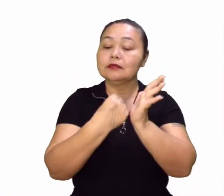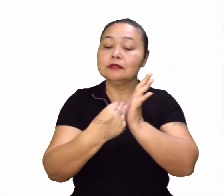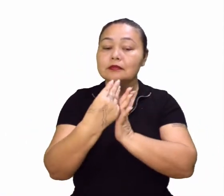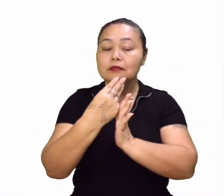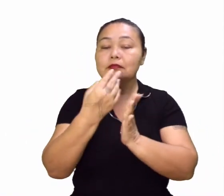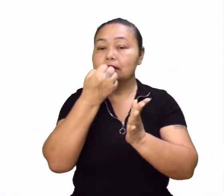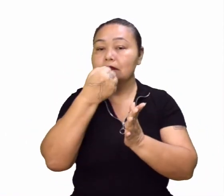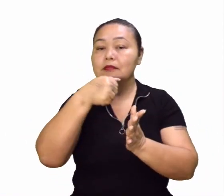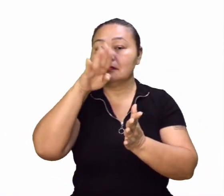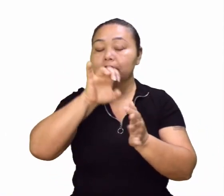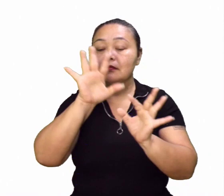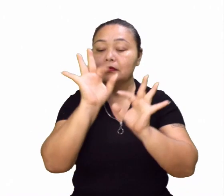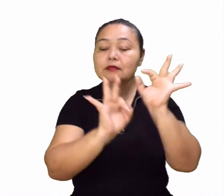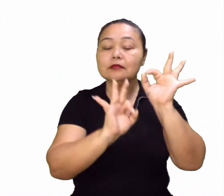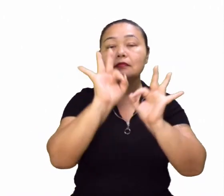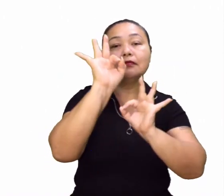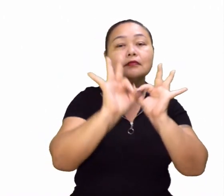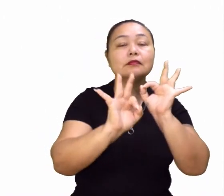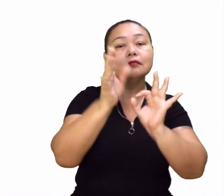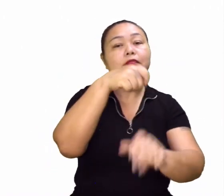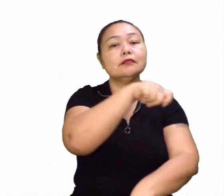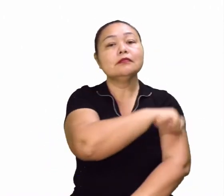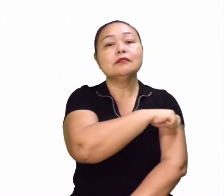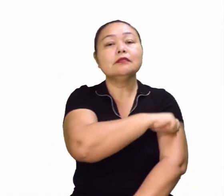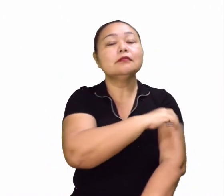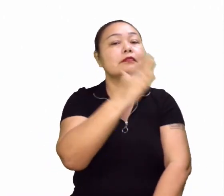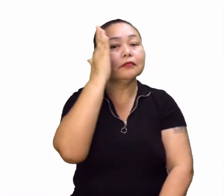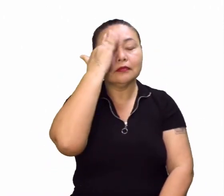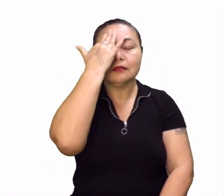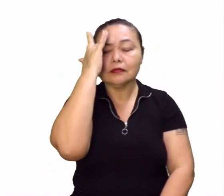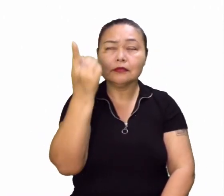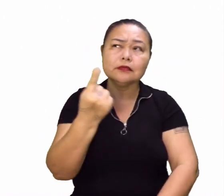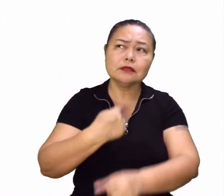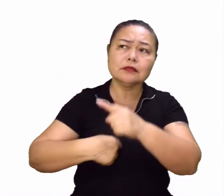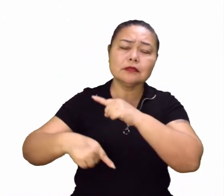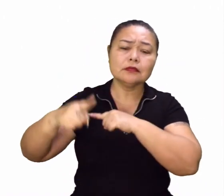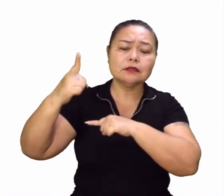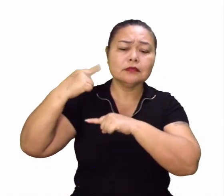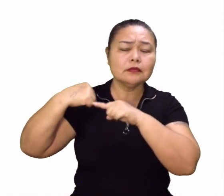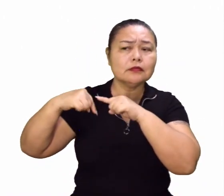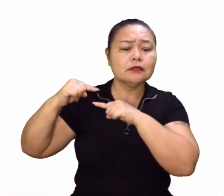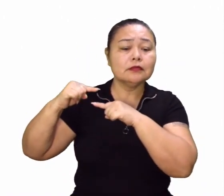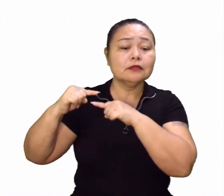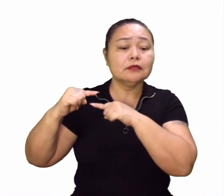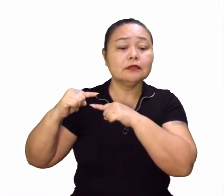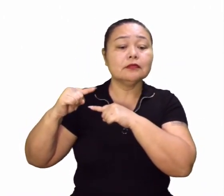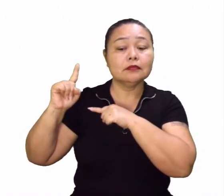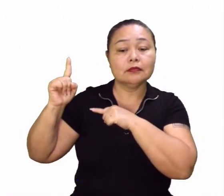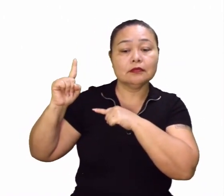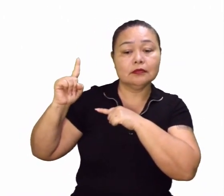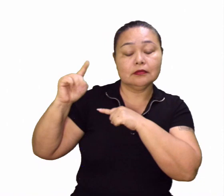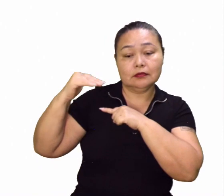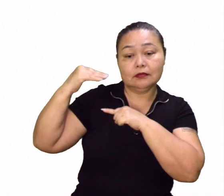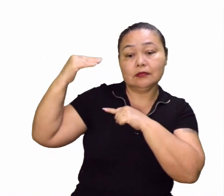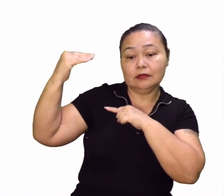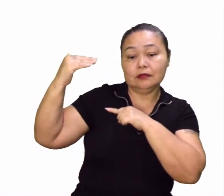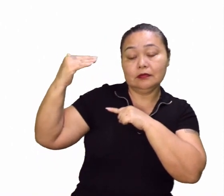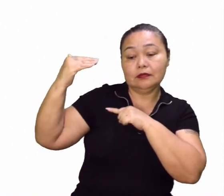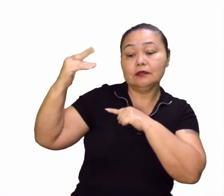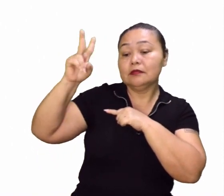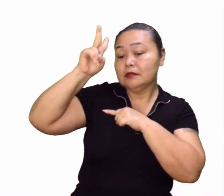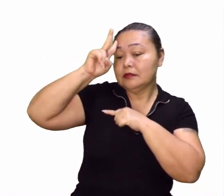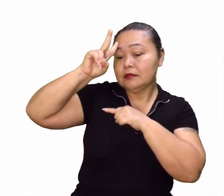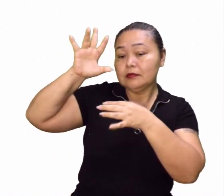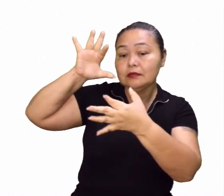bem organizada a questão para o aluno compreender, professor Jorge, que a gente sai do lado dos primórdios. Isso. A